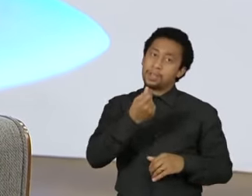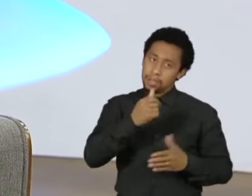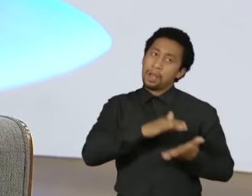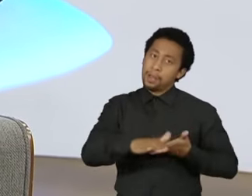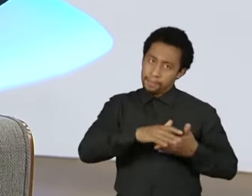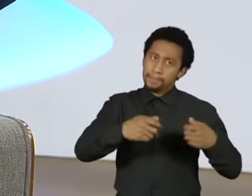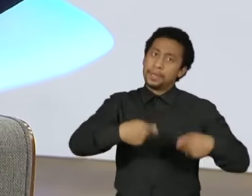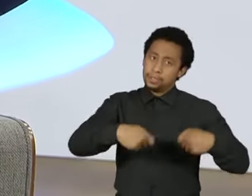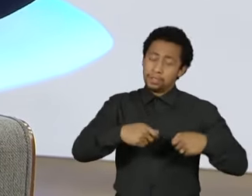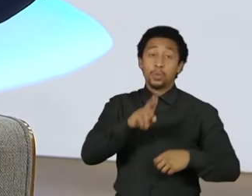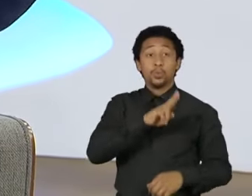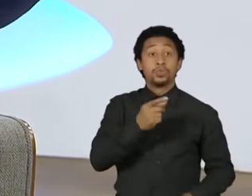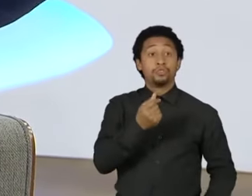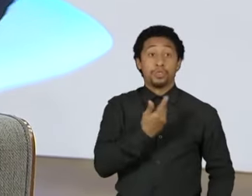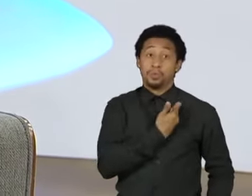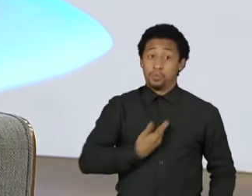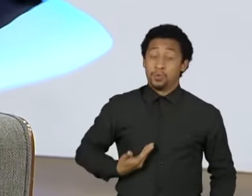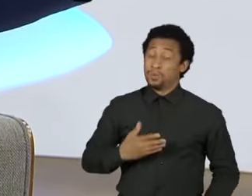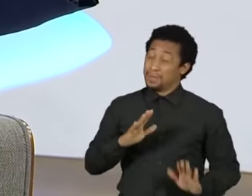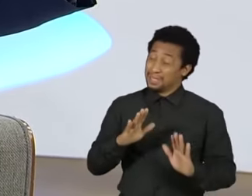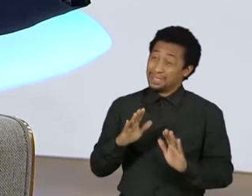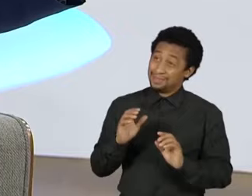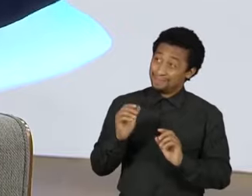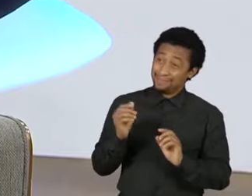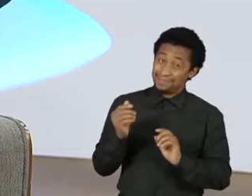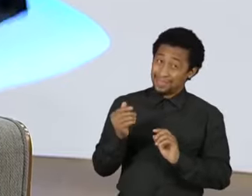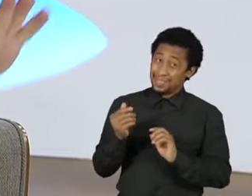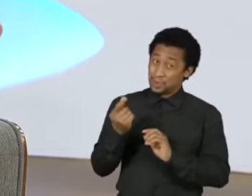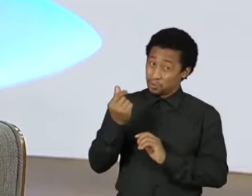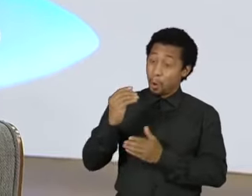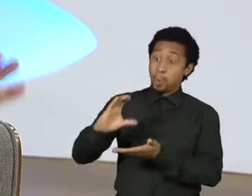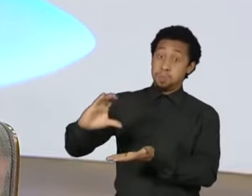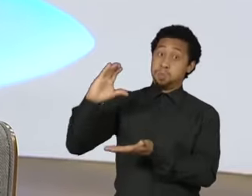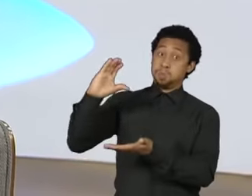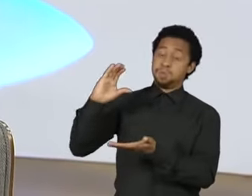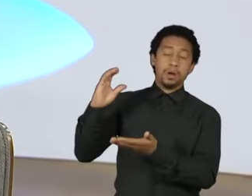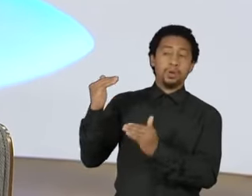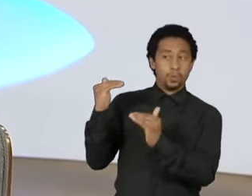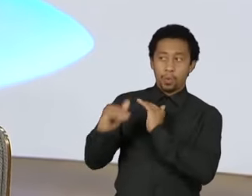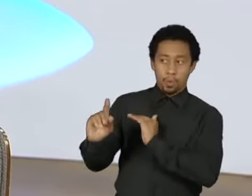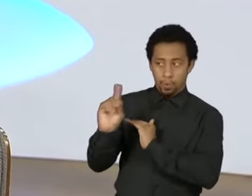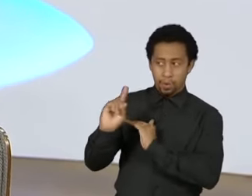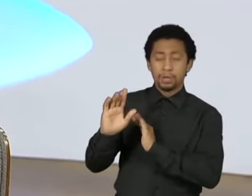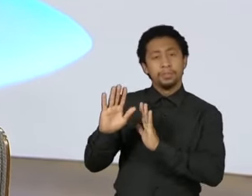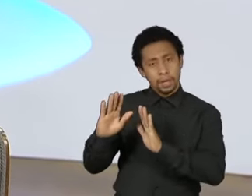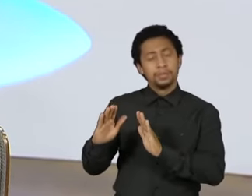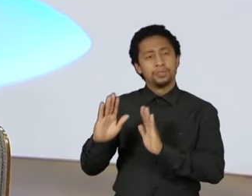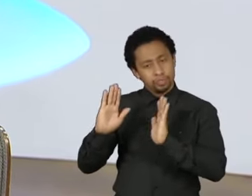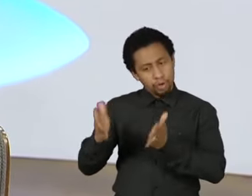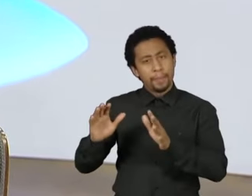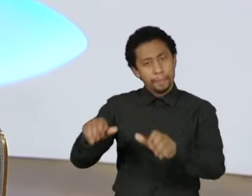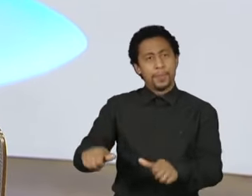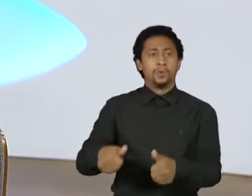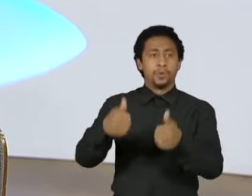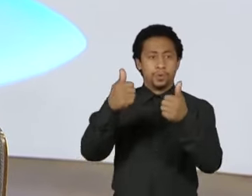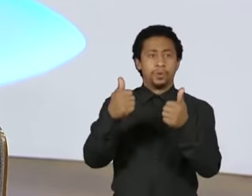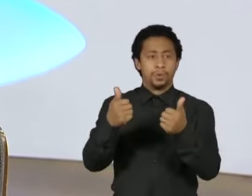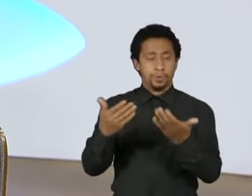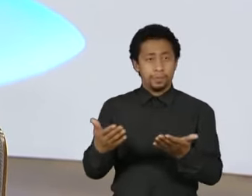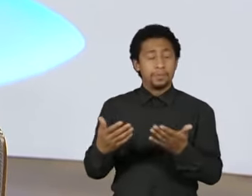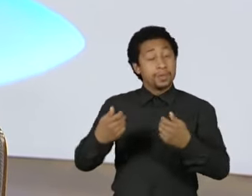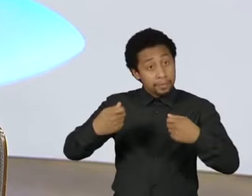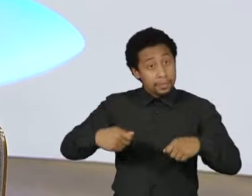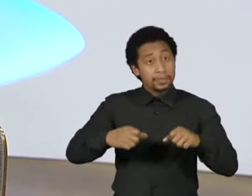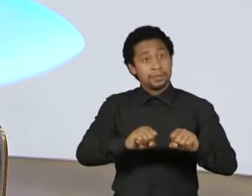eleitoral com esse volume de recursos que está aí. É diferente. Mas houve um avanço conceitual. Acho que estou falando isso porque nós precisamos